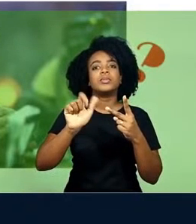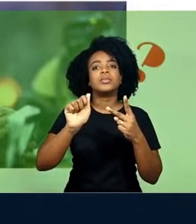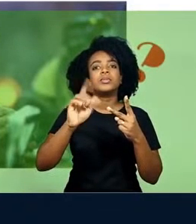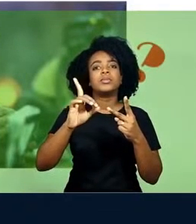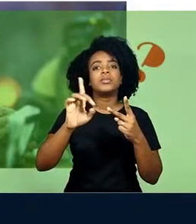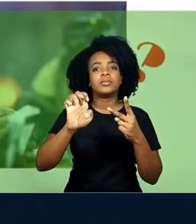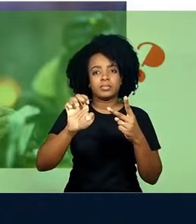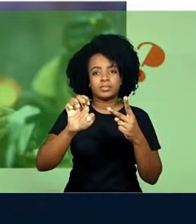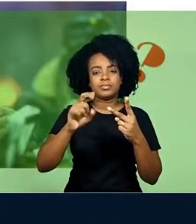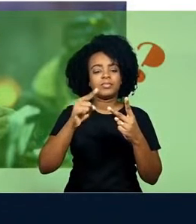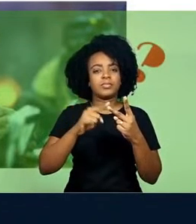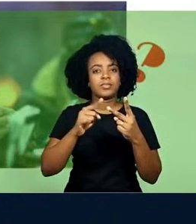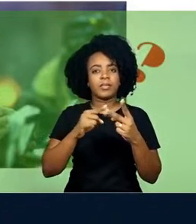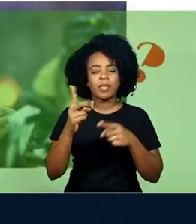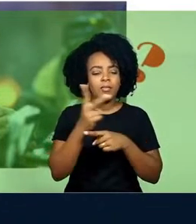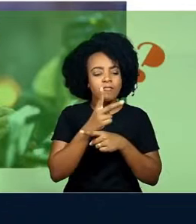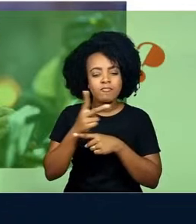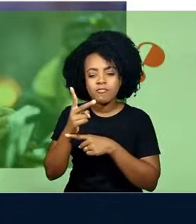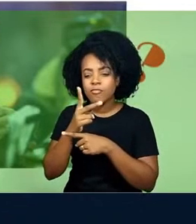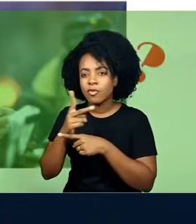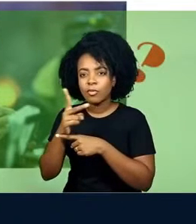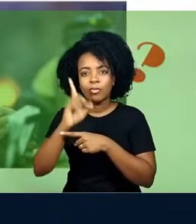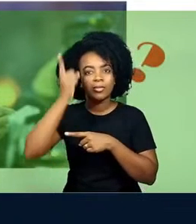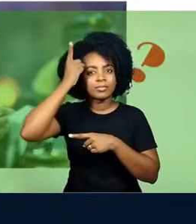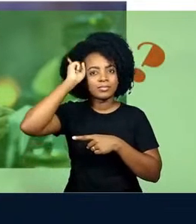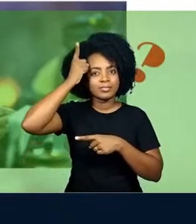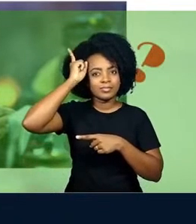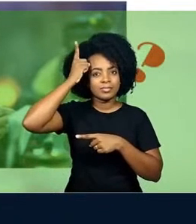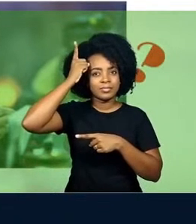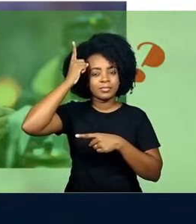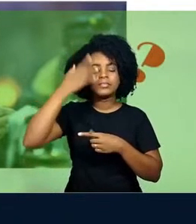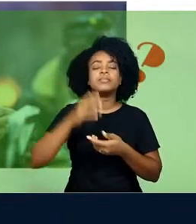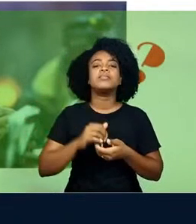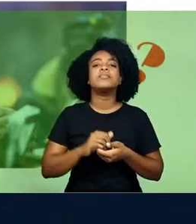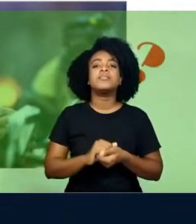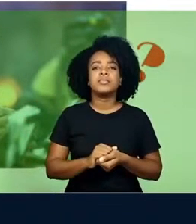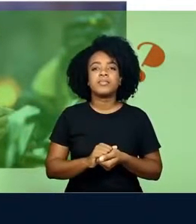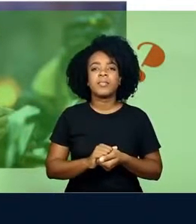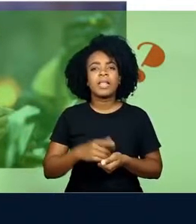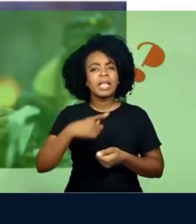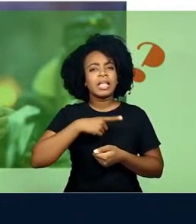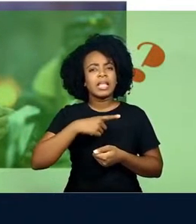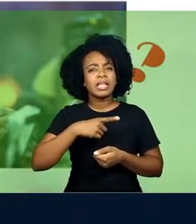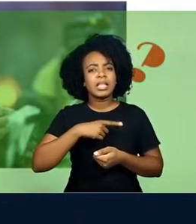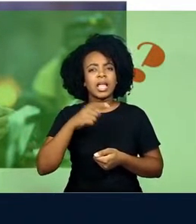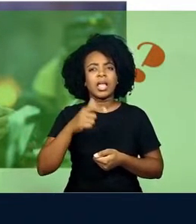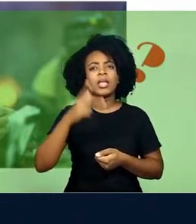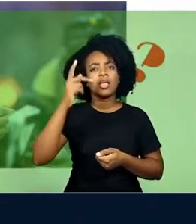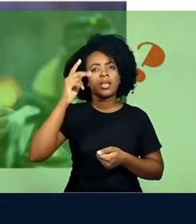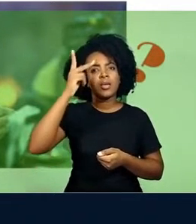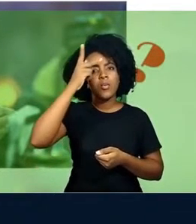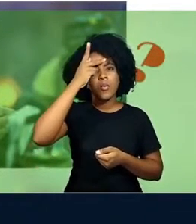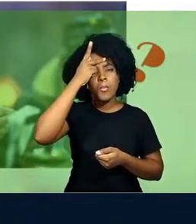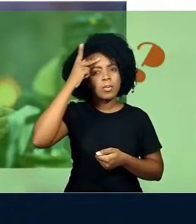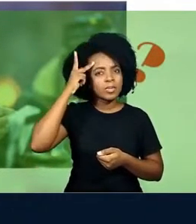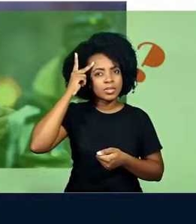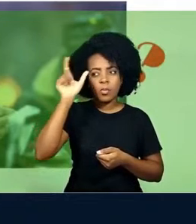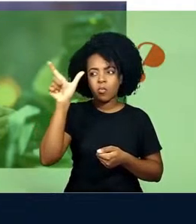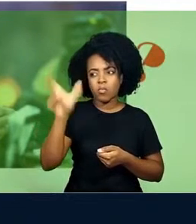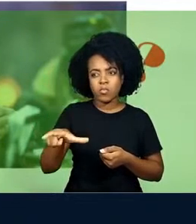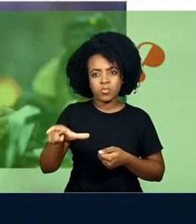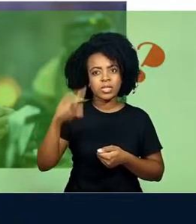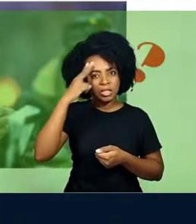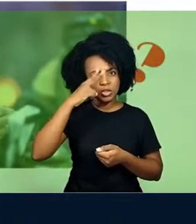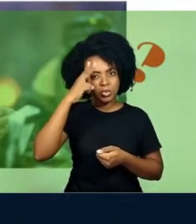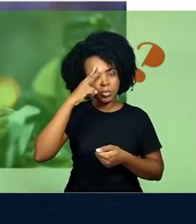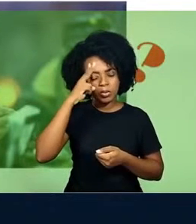caçador de androides. Esses são os replicantes. O personagem Rick, aqui no quadro embaixo, onde um